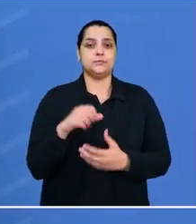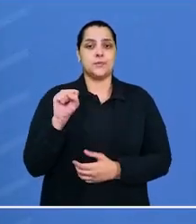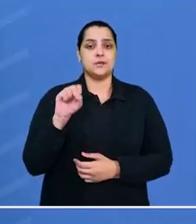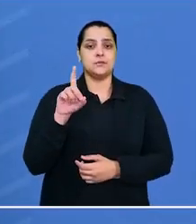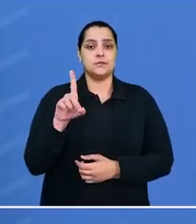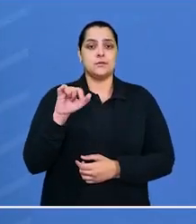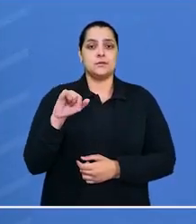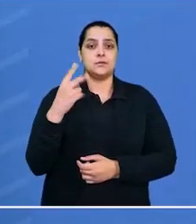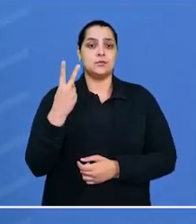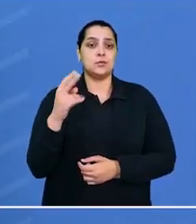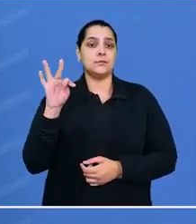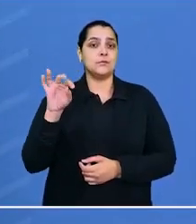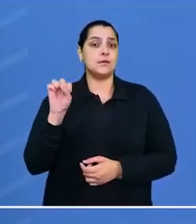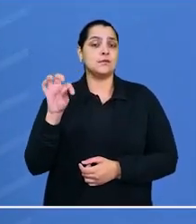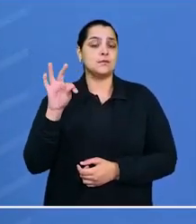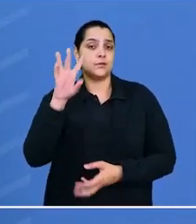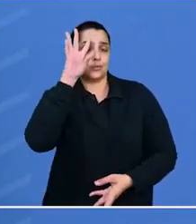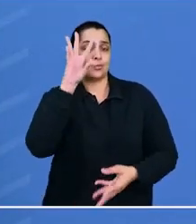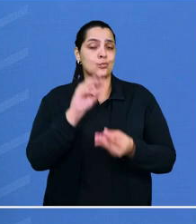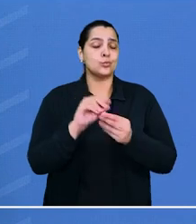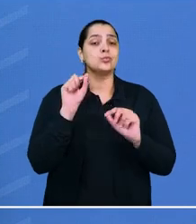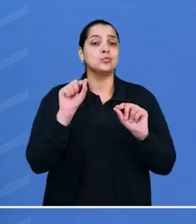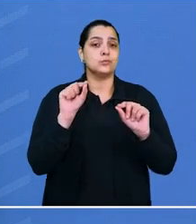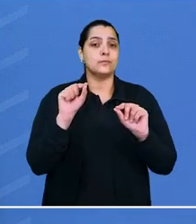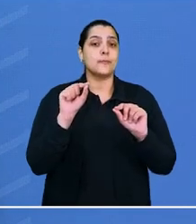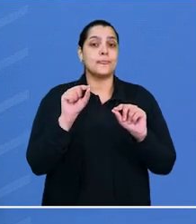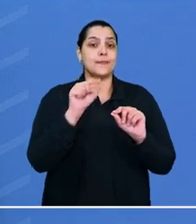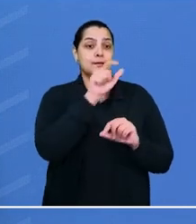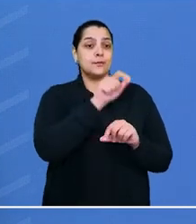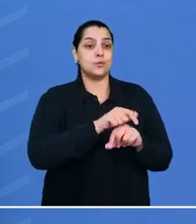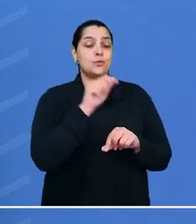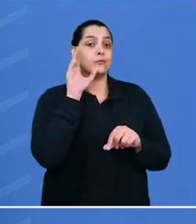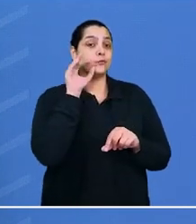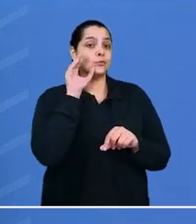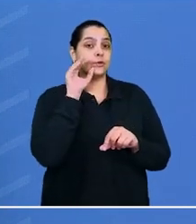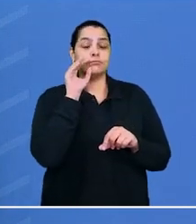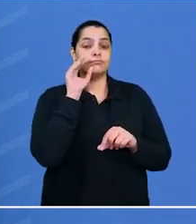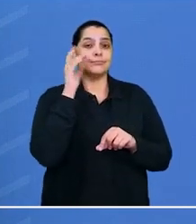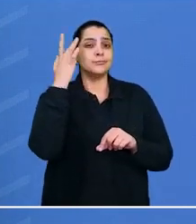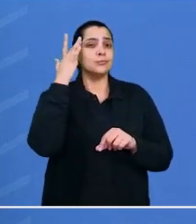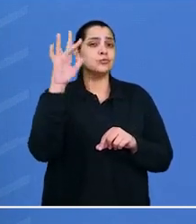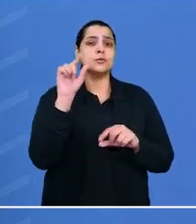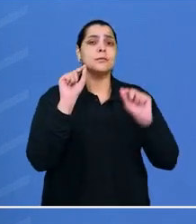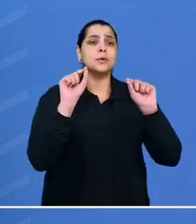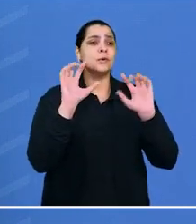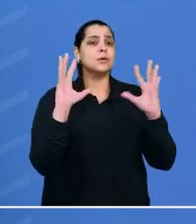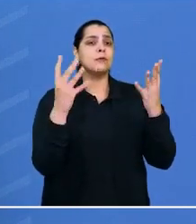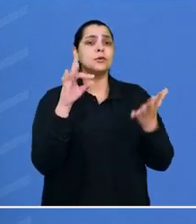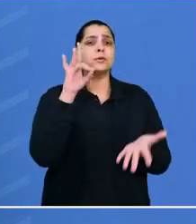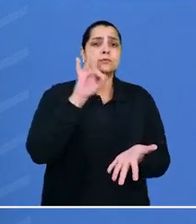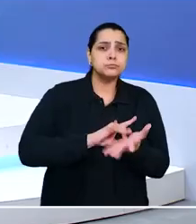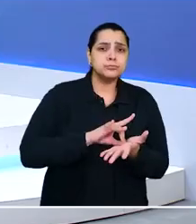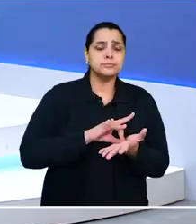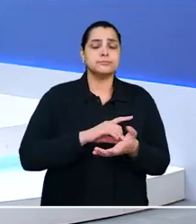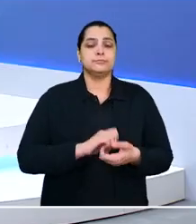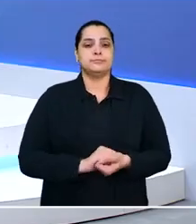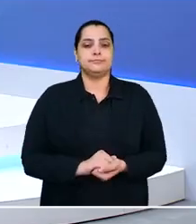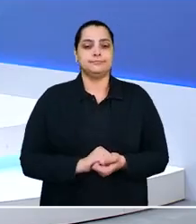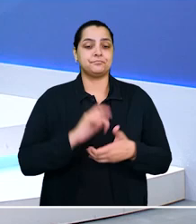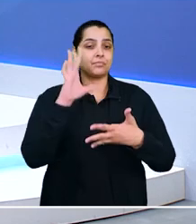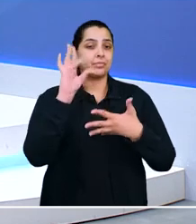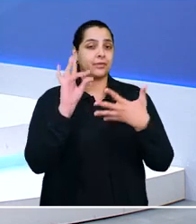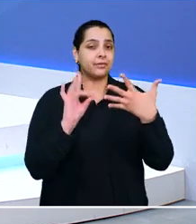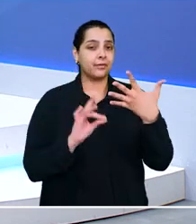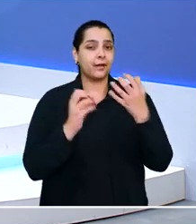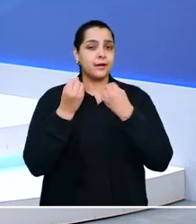de dissídios individuais do TST concluiu que o trabalhador assinou o documento sem que soubesse exatamente o que estava acontecendo. E para